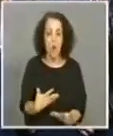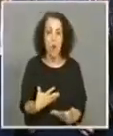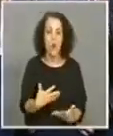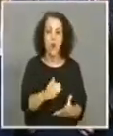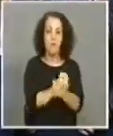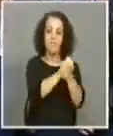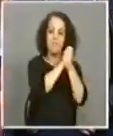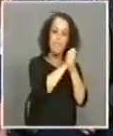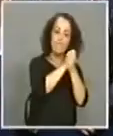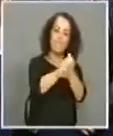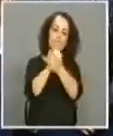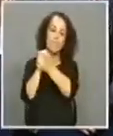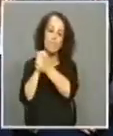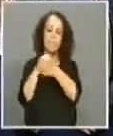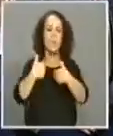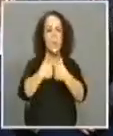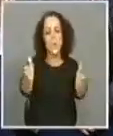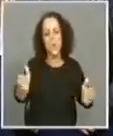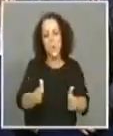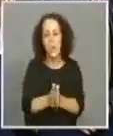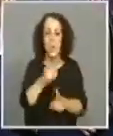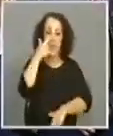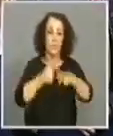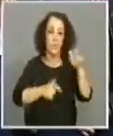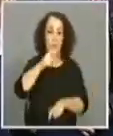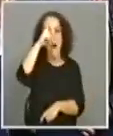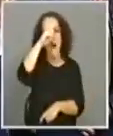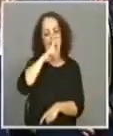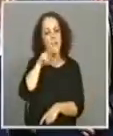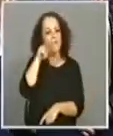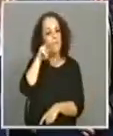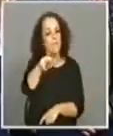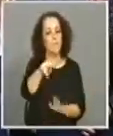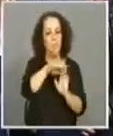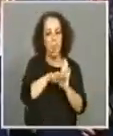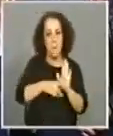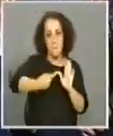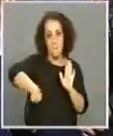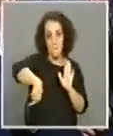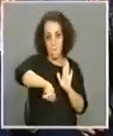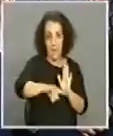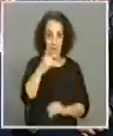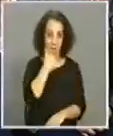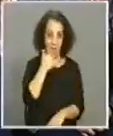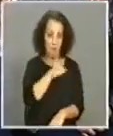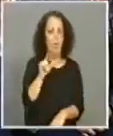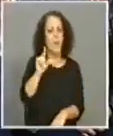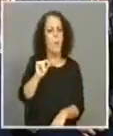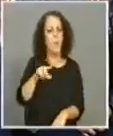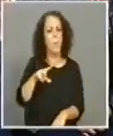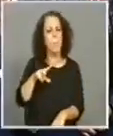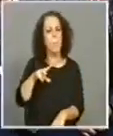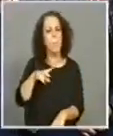a todo o vasto auditório da Praça da Alegria, àqueles que assistem ao programa em Portugal, mas também àqueles que nos